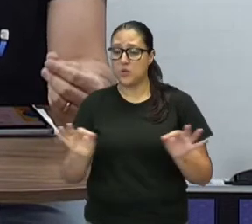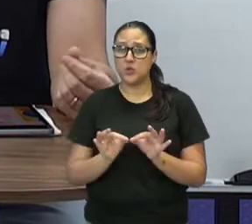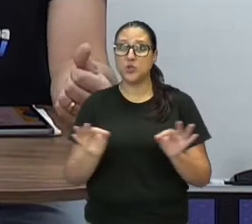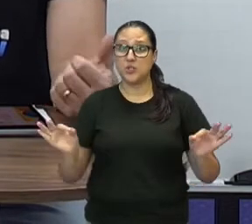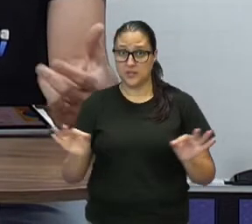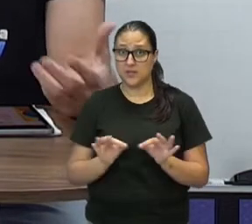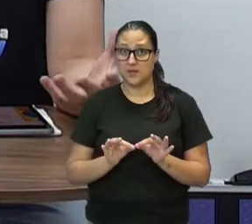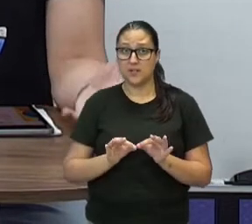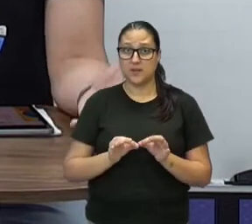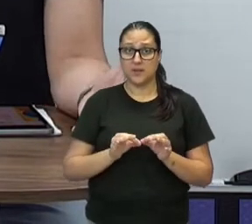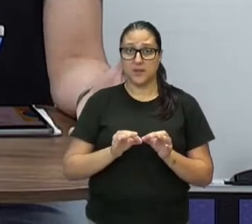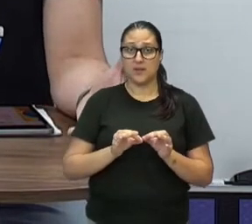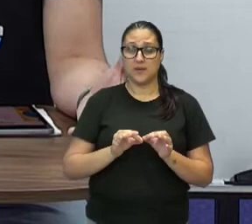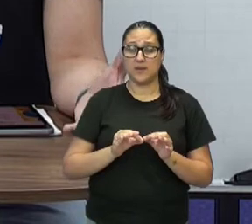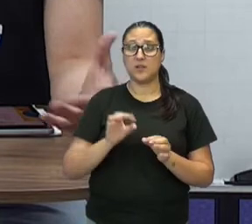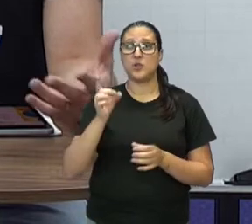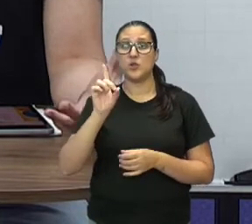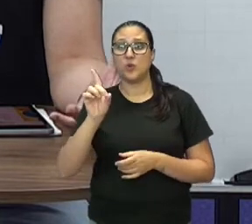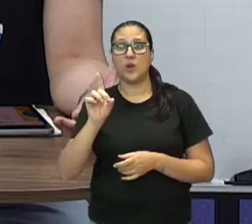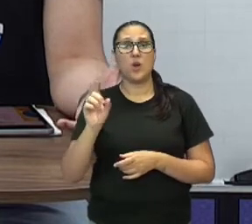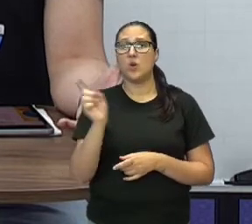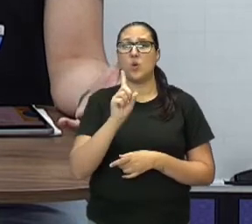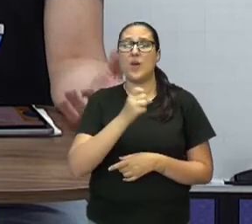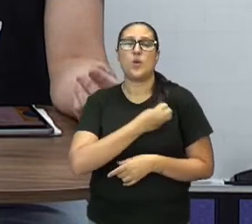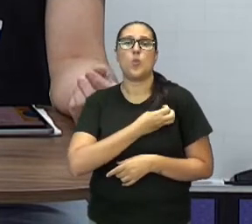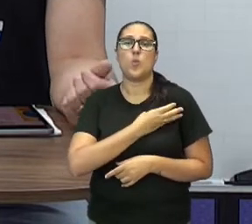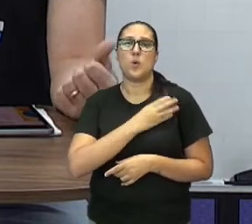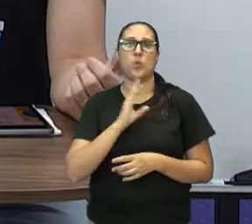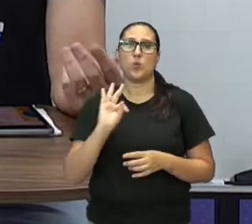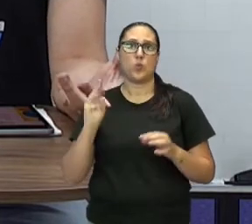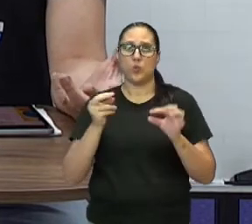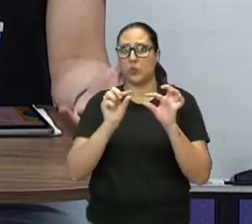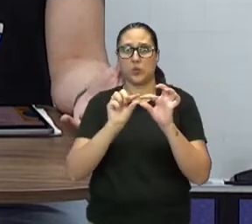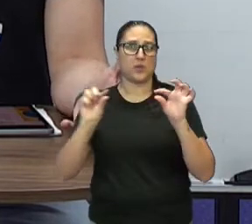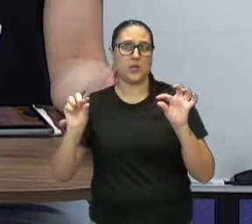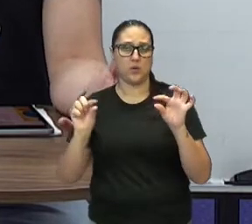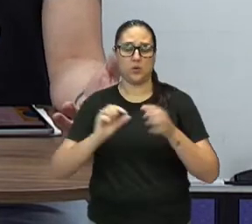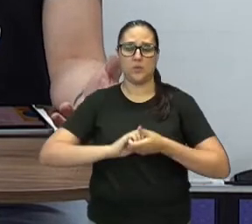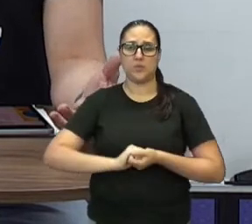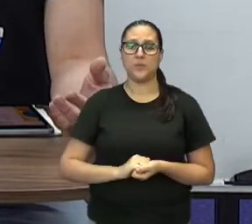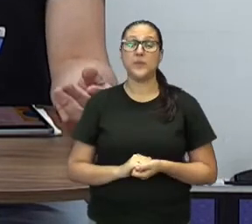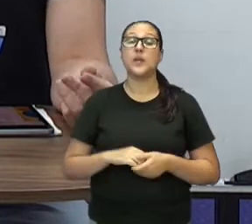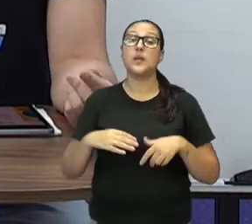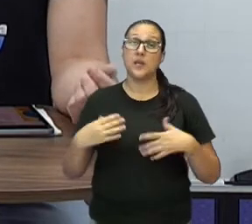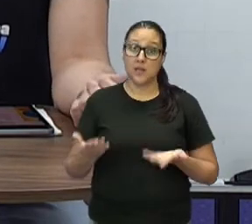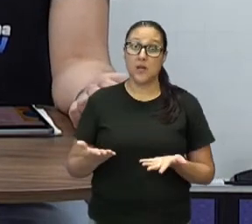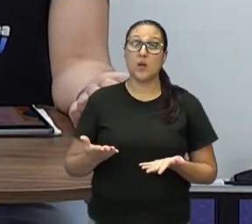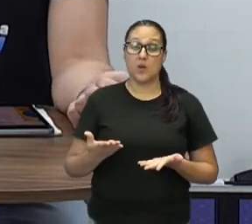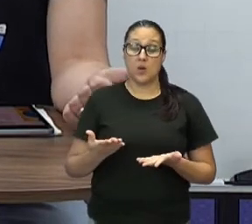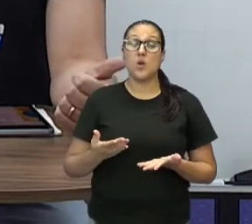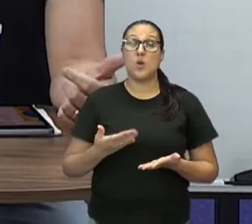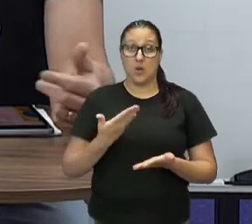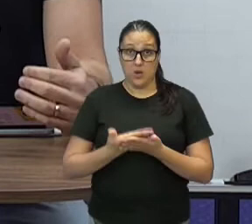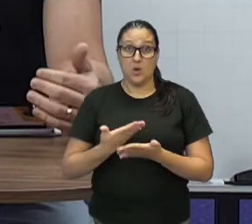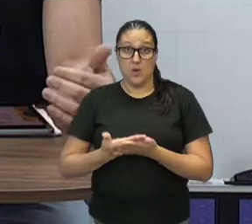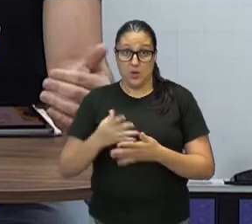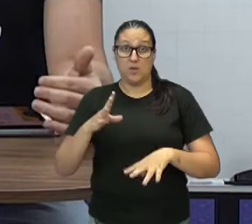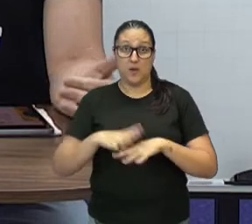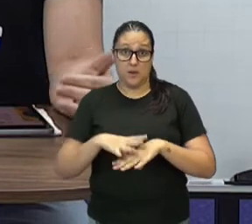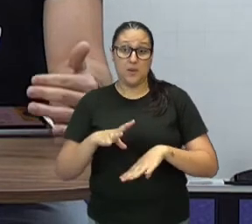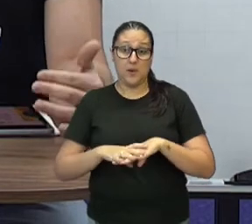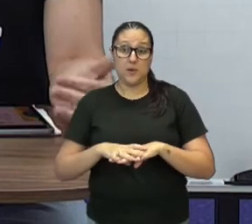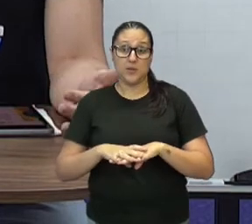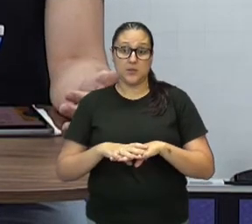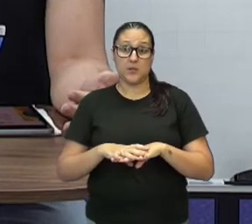diagonal dá um número não inteiro. Eles não aceitavam. Então, os matemáticos gregos, ao encontrar os irracionais, aos quais não